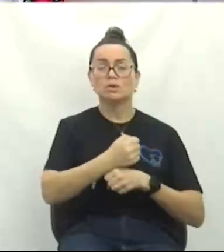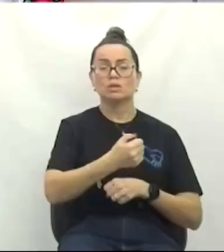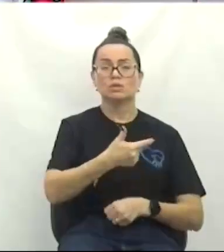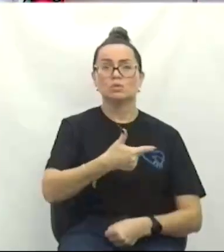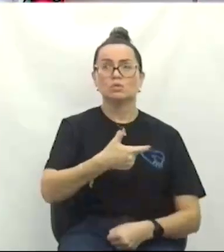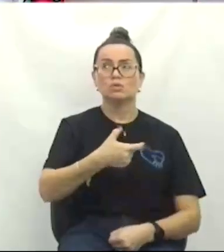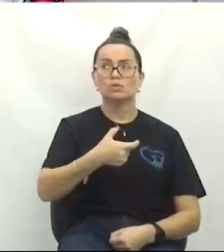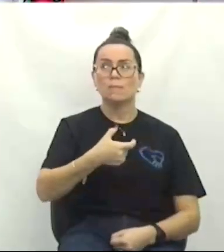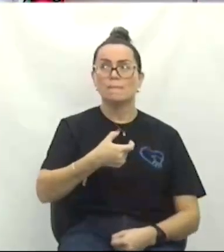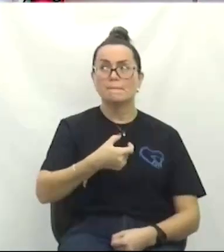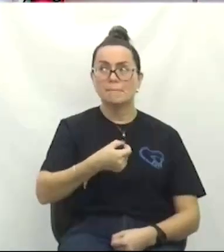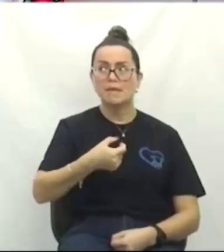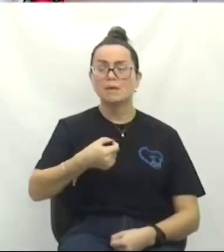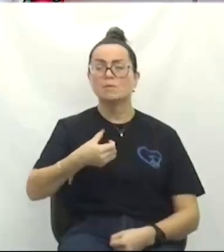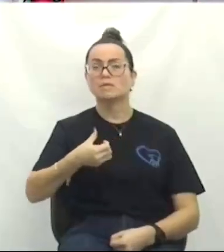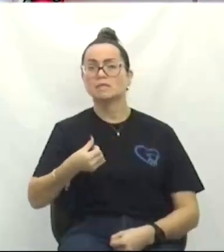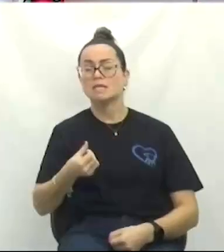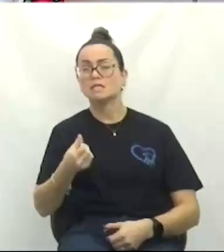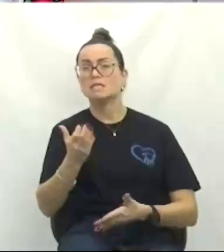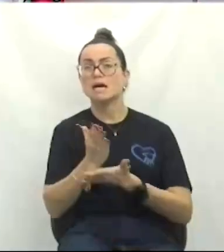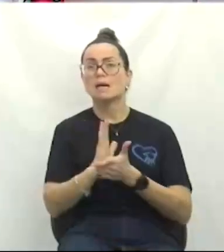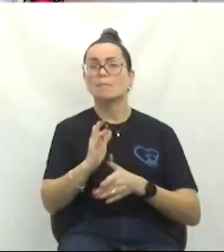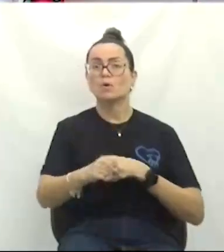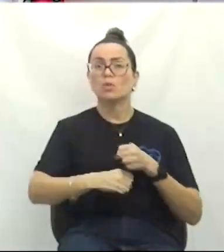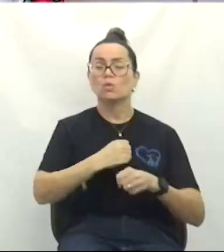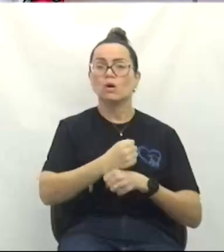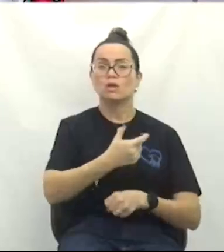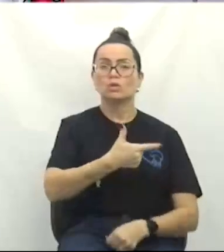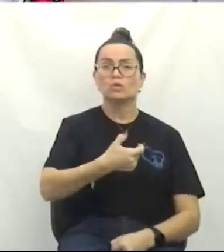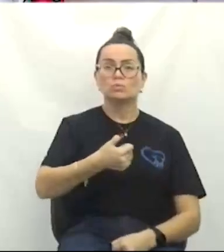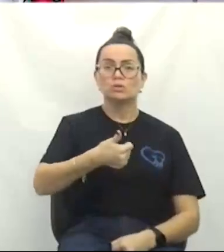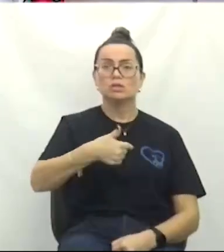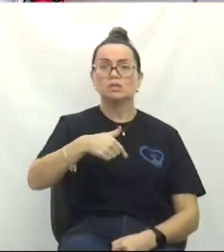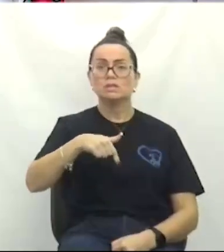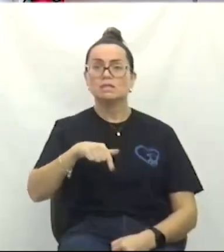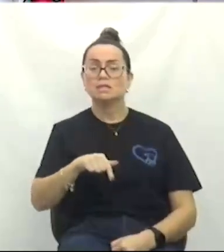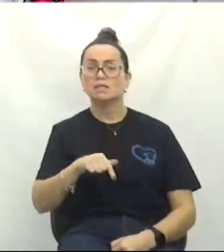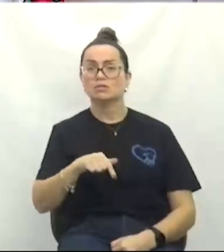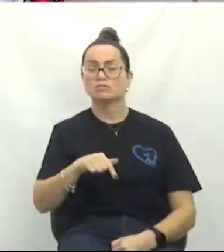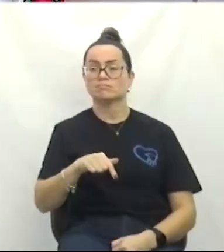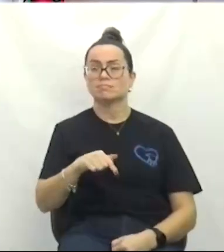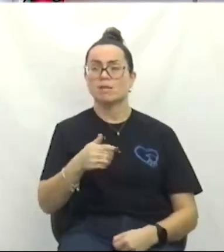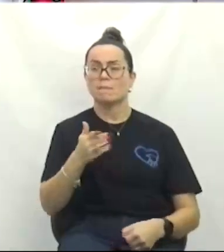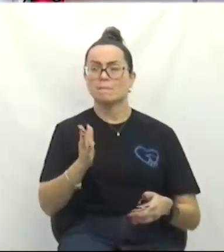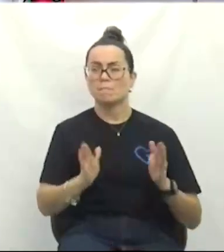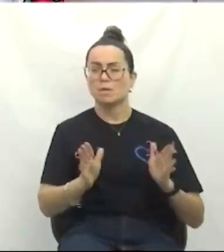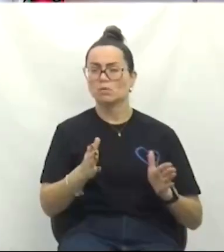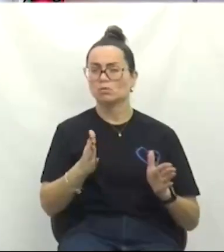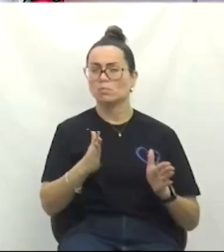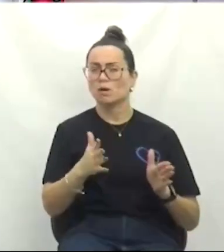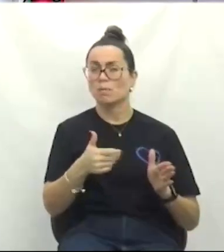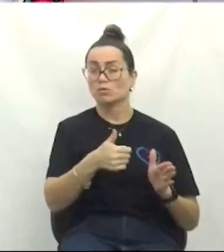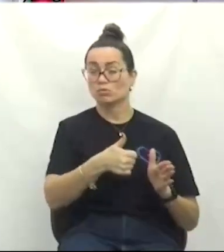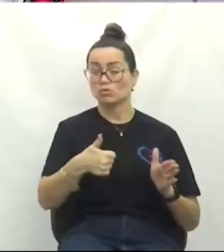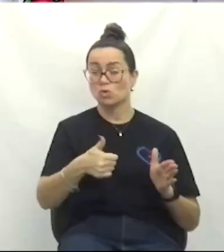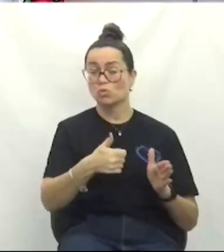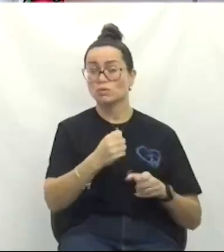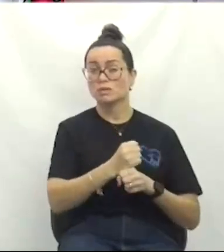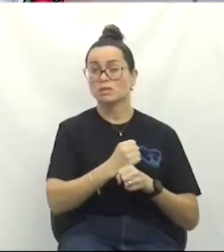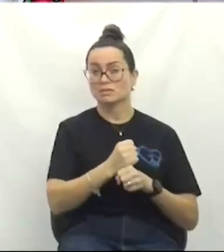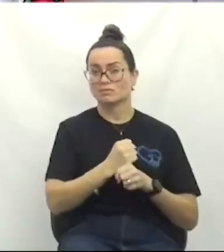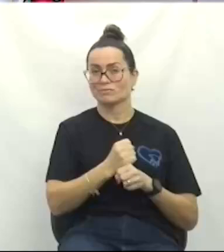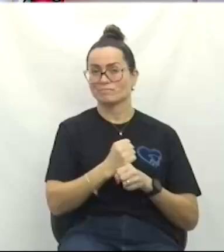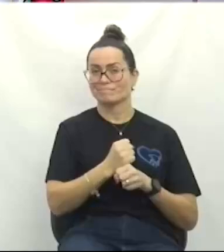anos. A obra da Via Rápida, vereadora Giovanna, era uma obra de 90 milhões. Esta é uma obra de 262